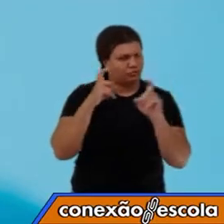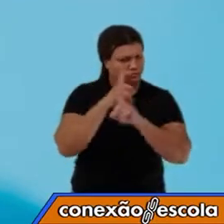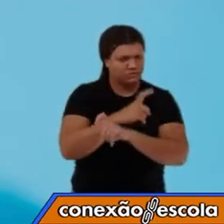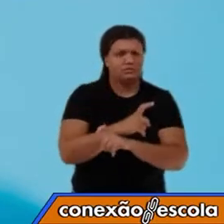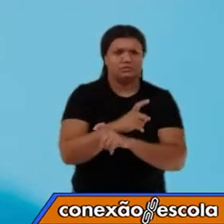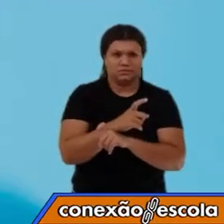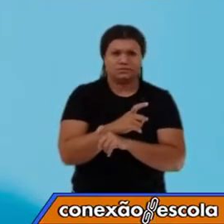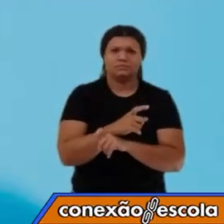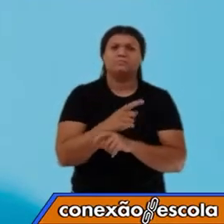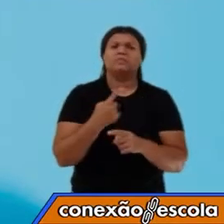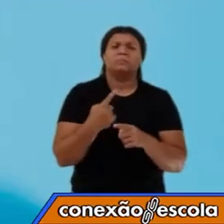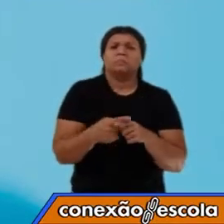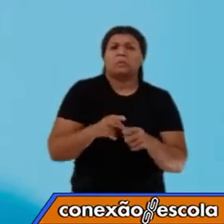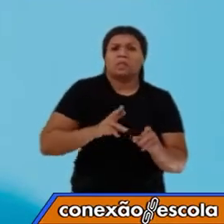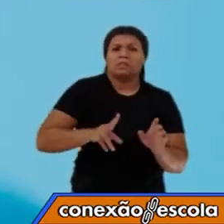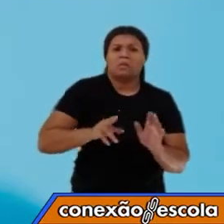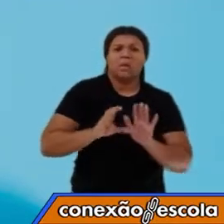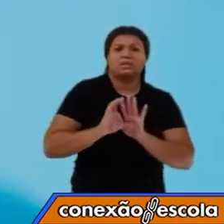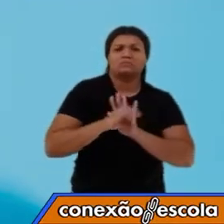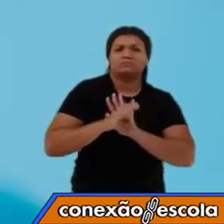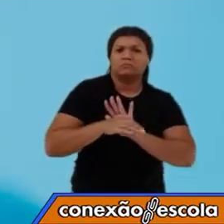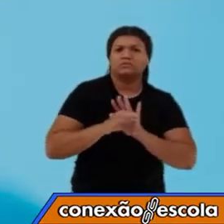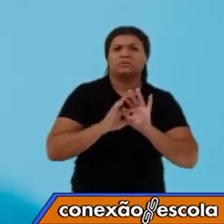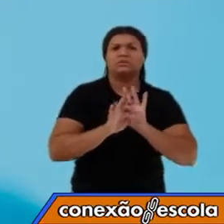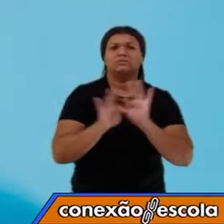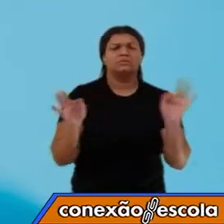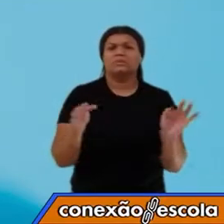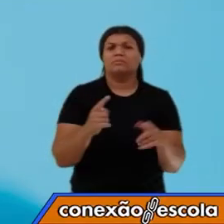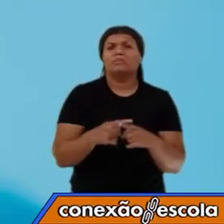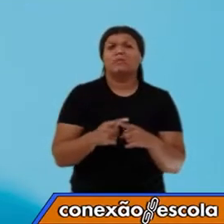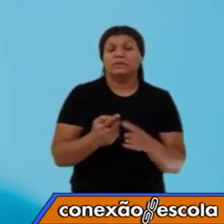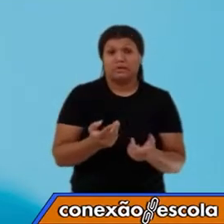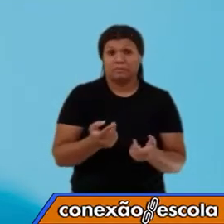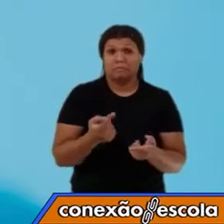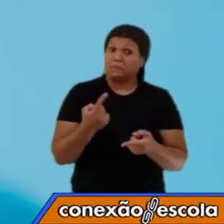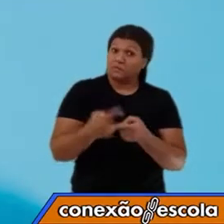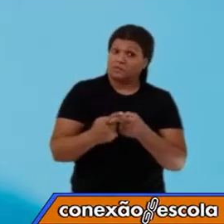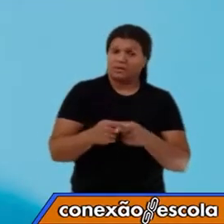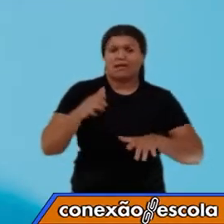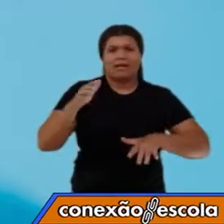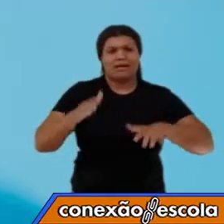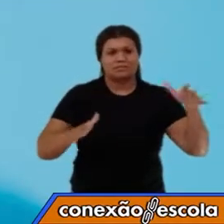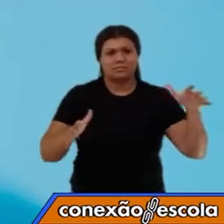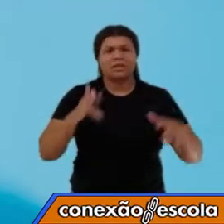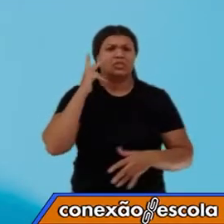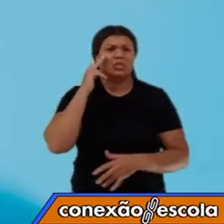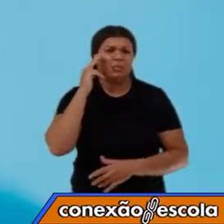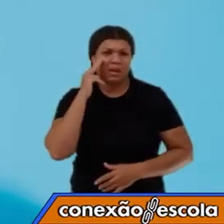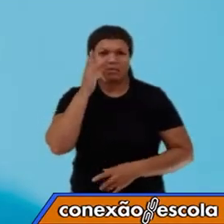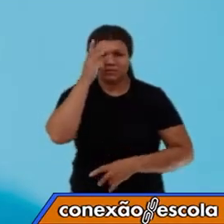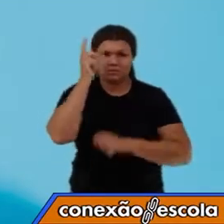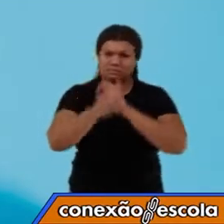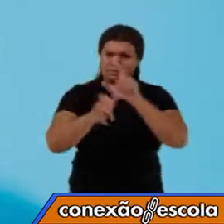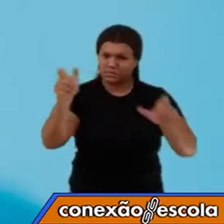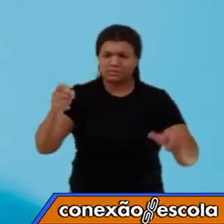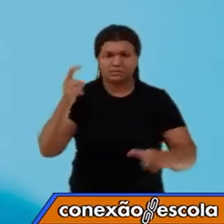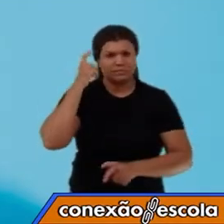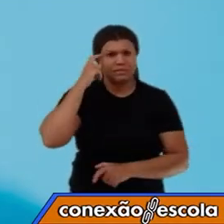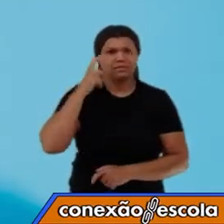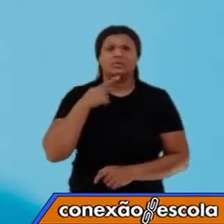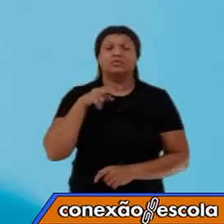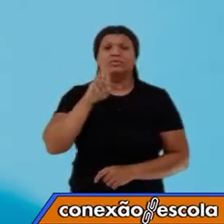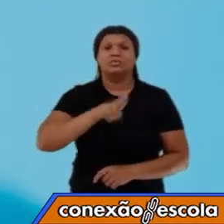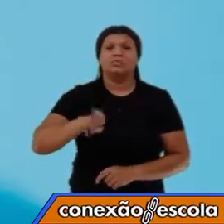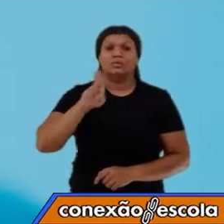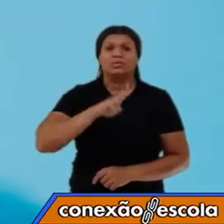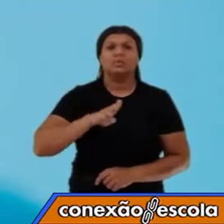conceitos simplistas? Pois muitas vezes, no senso comum, no nosso cotidiano, nós utilizamos